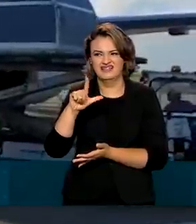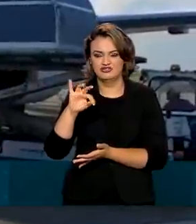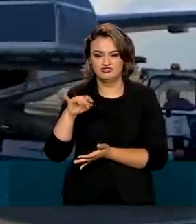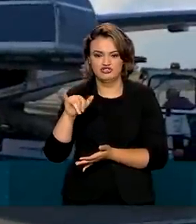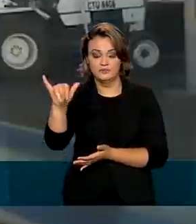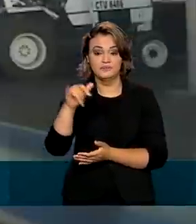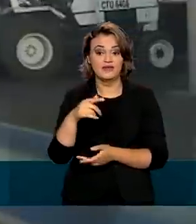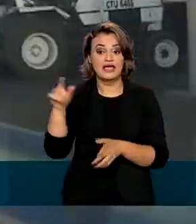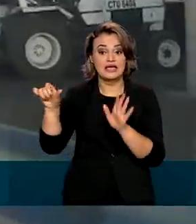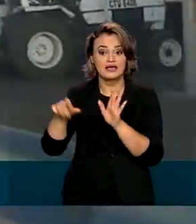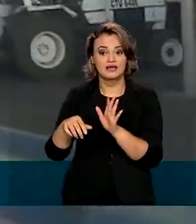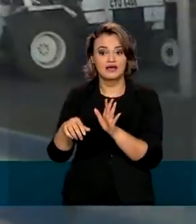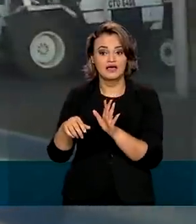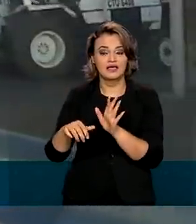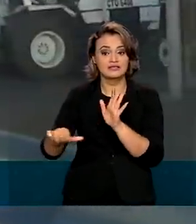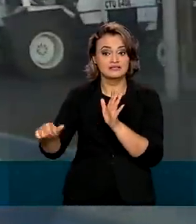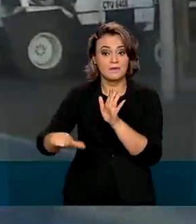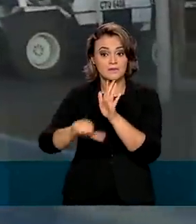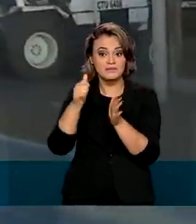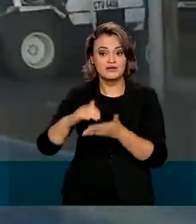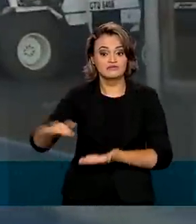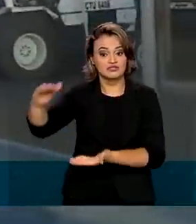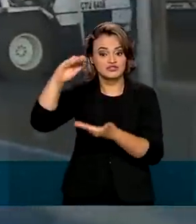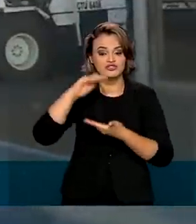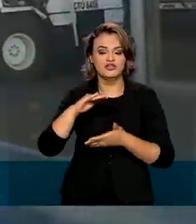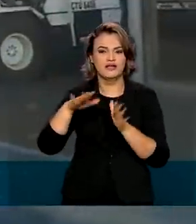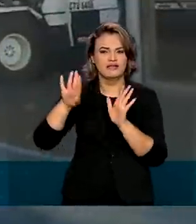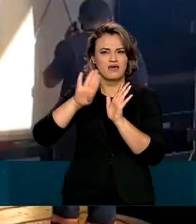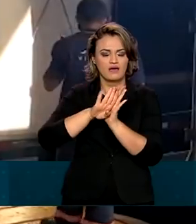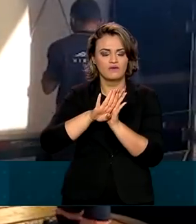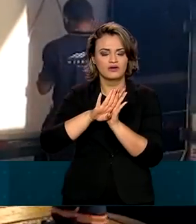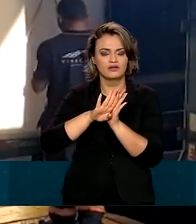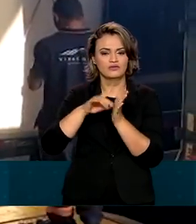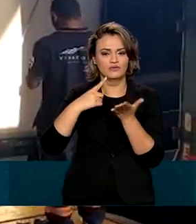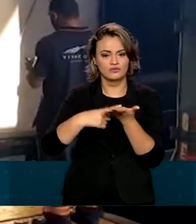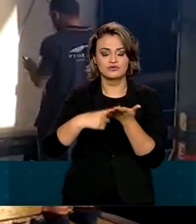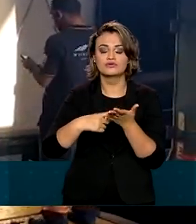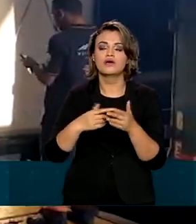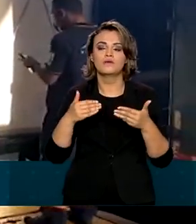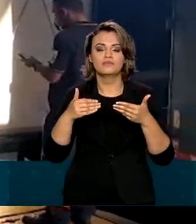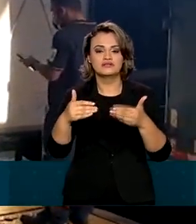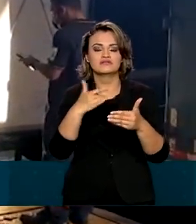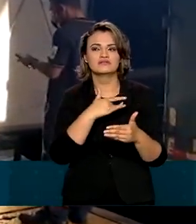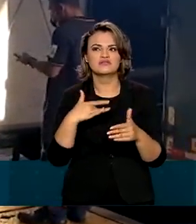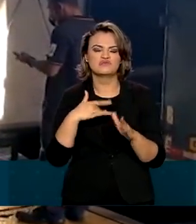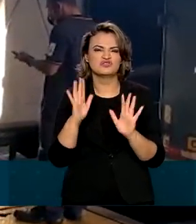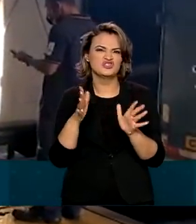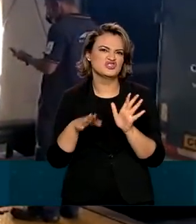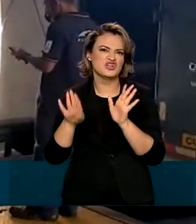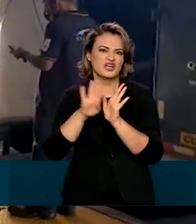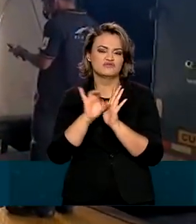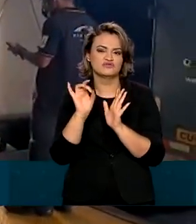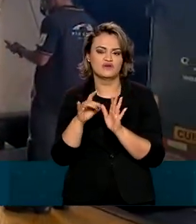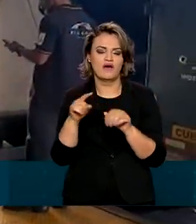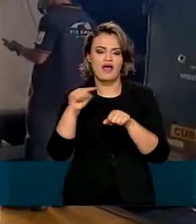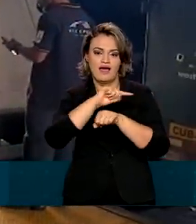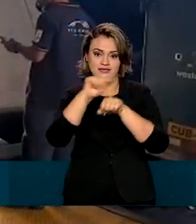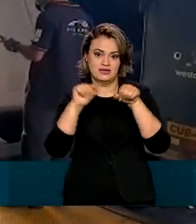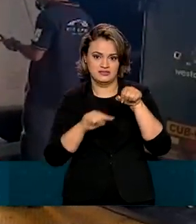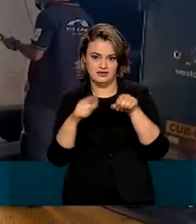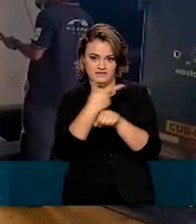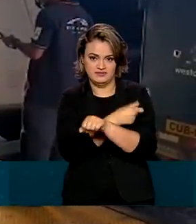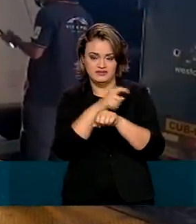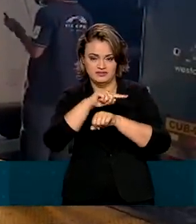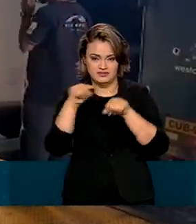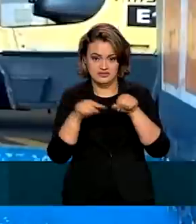Pfizer que chega ao Brasil pelo consórcio mundial. Até agora, pelo consórcio, o Ministério da Saúde havia recebido apenas lotes da AstraZeneca.